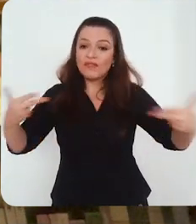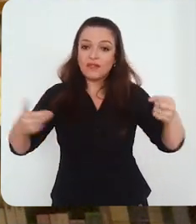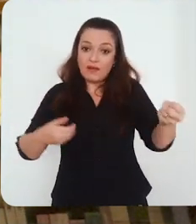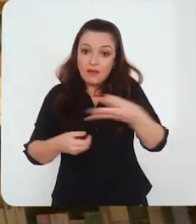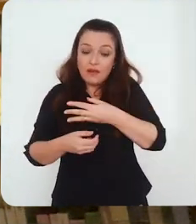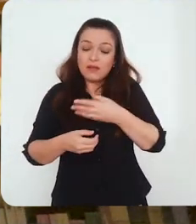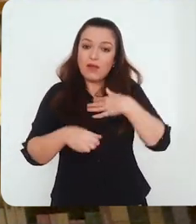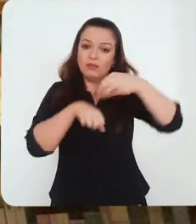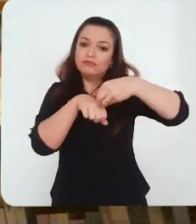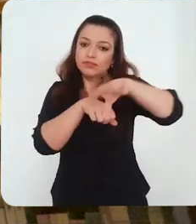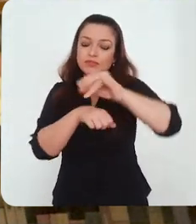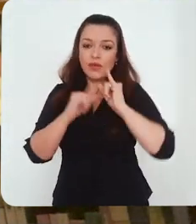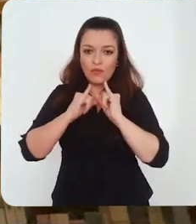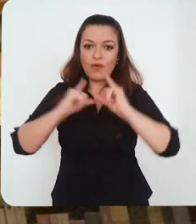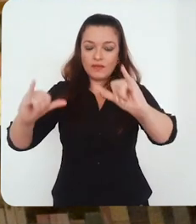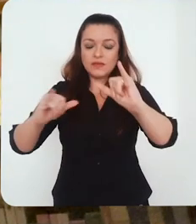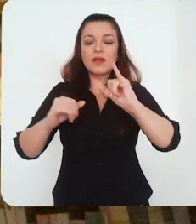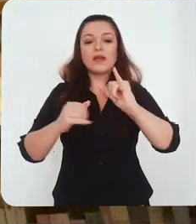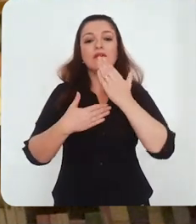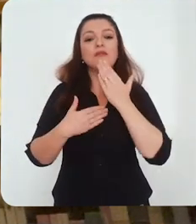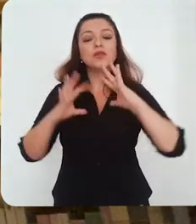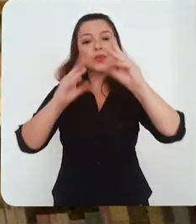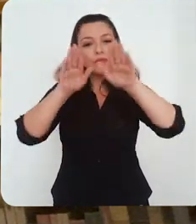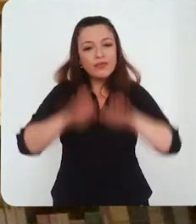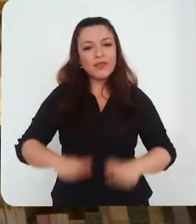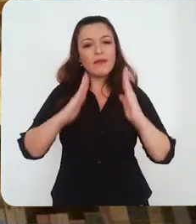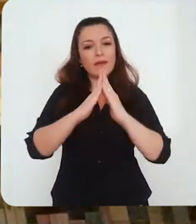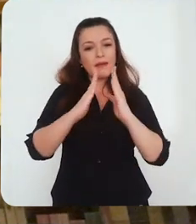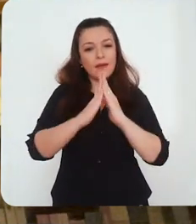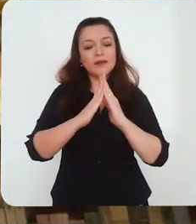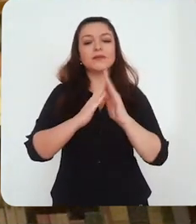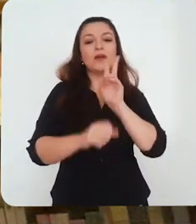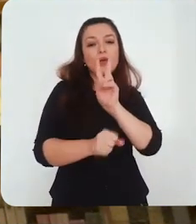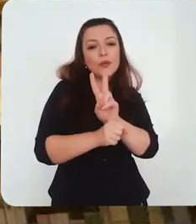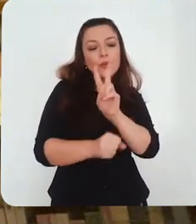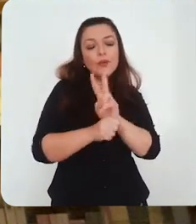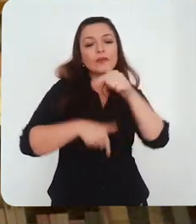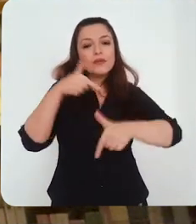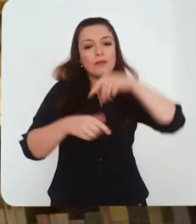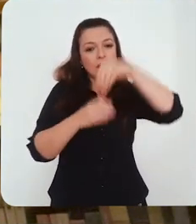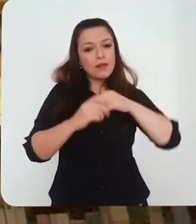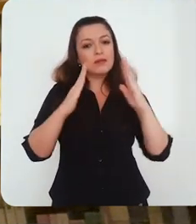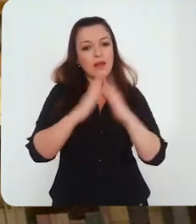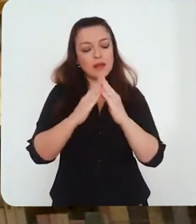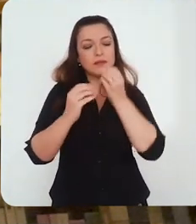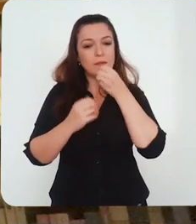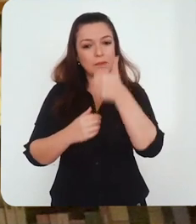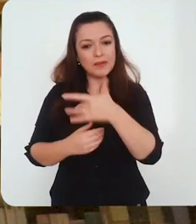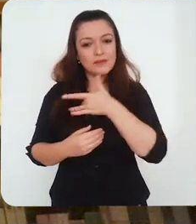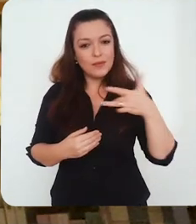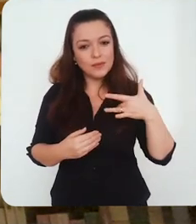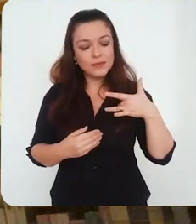quero lhes informar, mas quero, sobretudo, pedir para que todos permaneçam em casa, que continuem com o seu trabalho remoto,